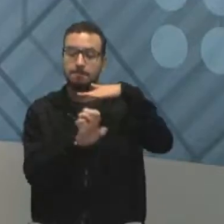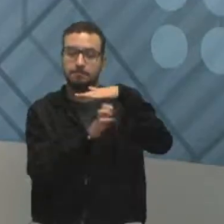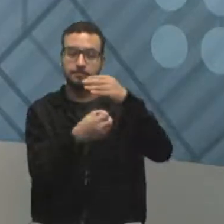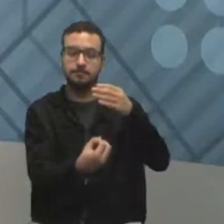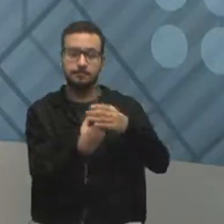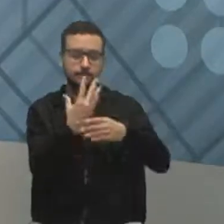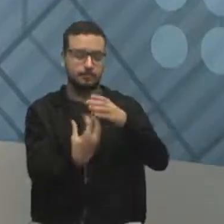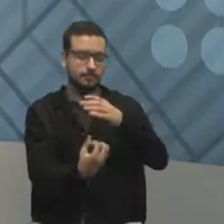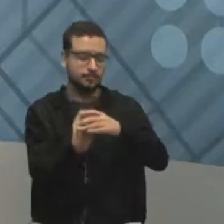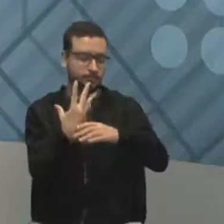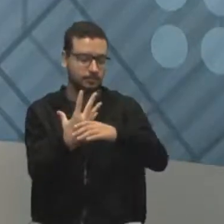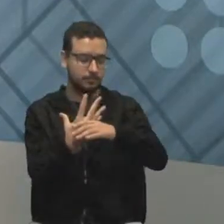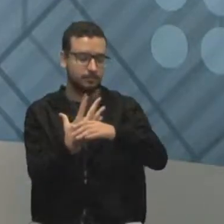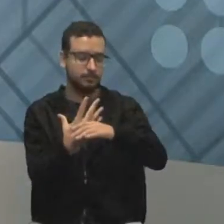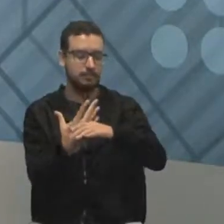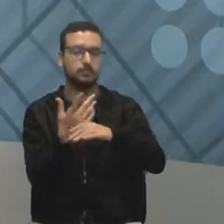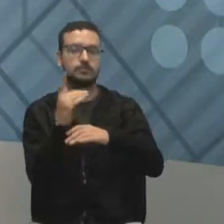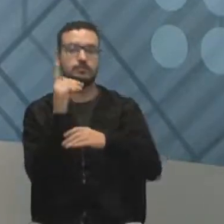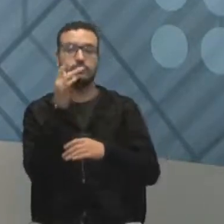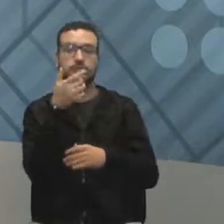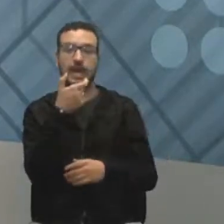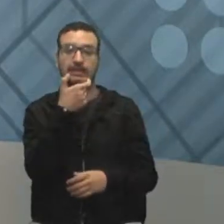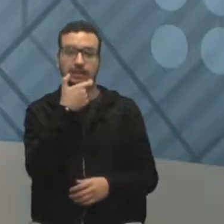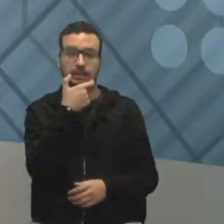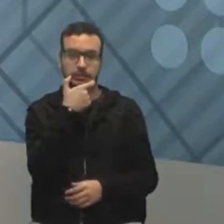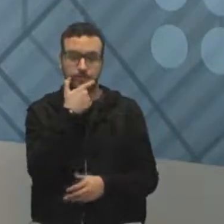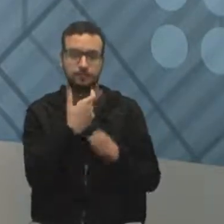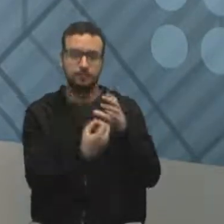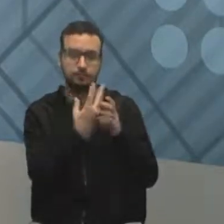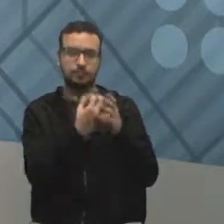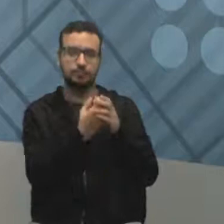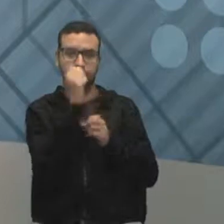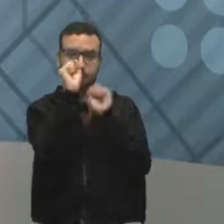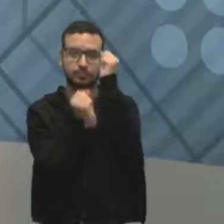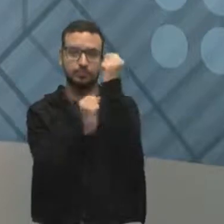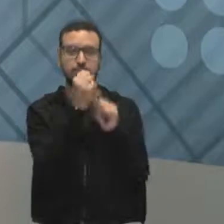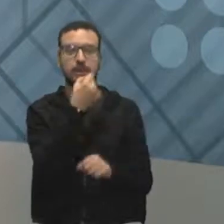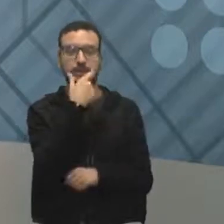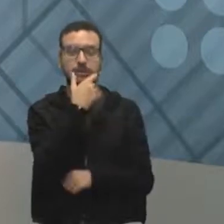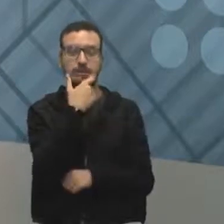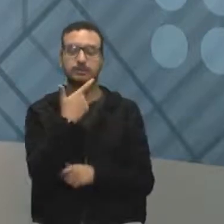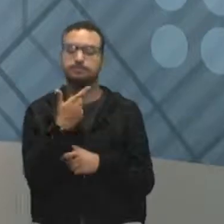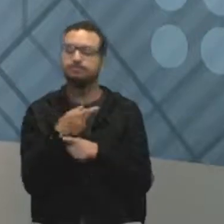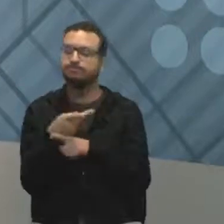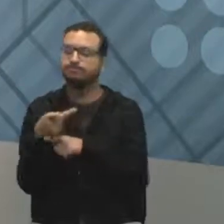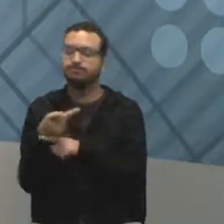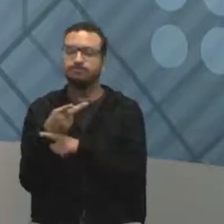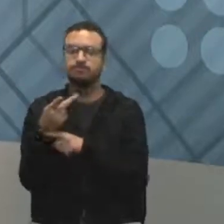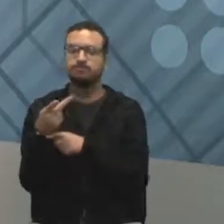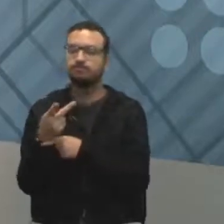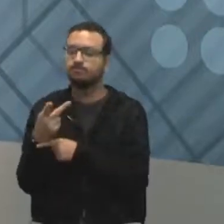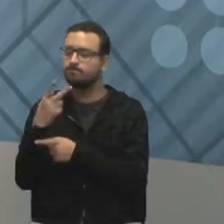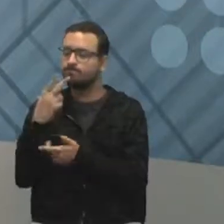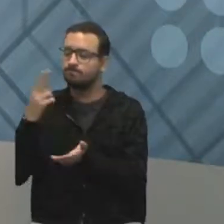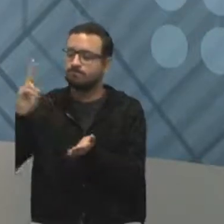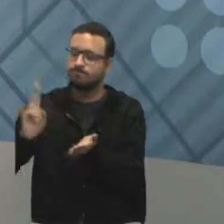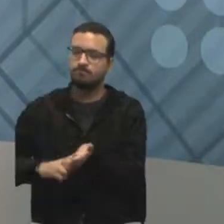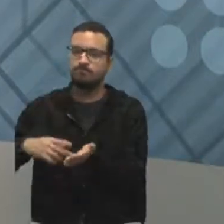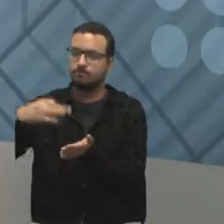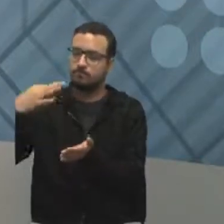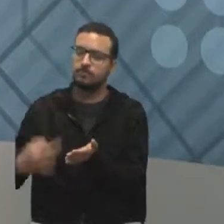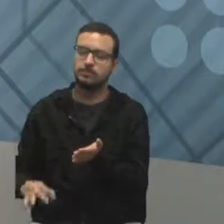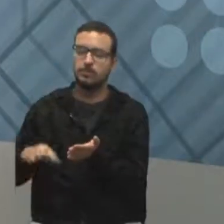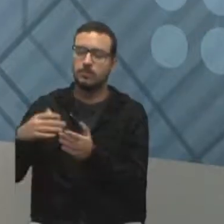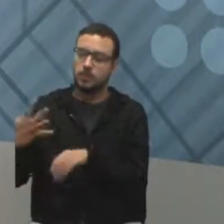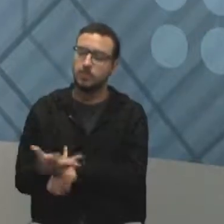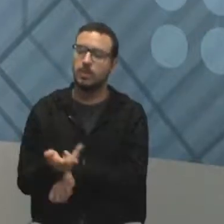alimentos, uma empresa que fabrica biscoitos e que foi buscar uma certificação de segurança alimentar, uma certificação de qualidade e